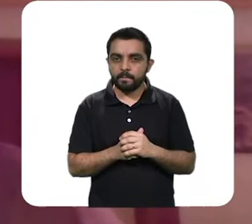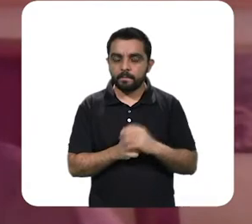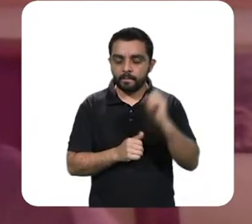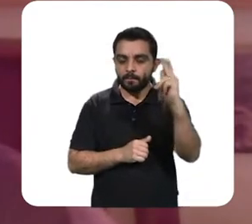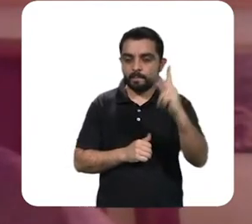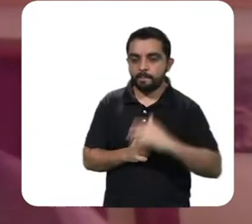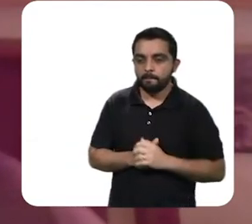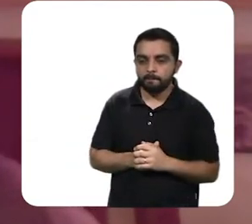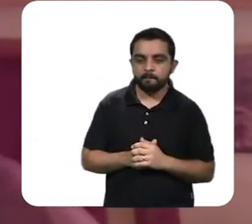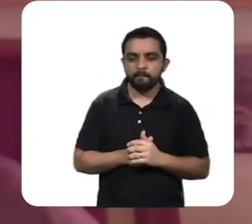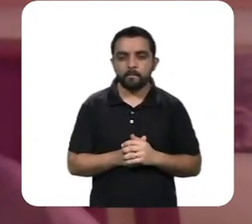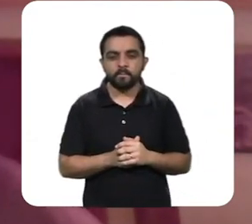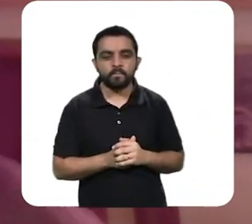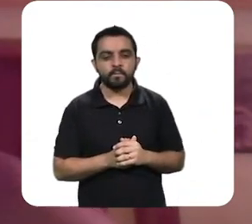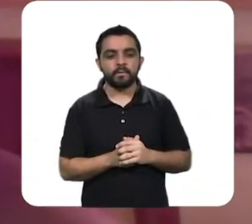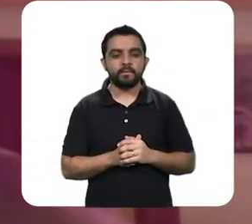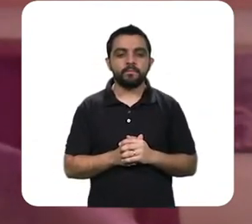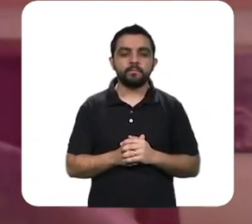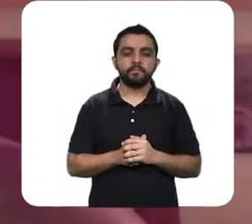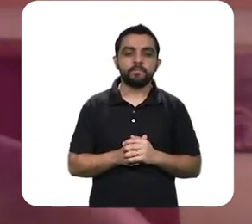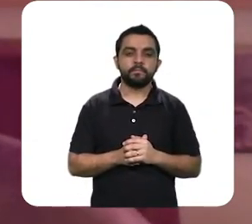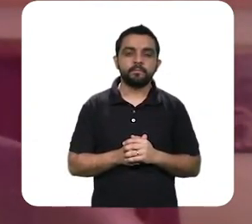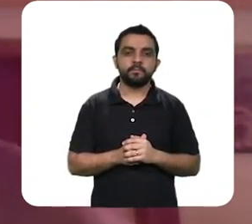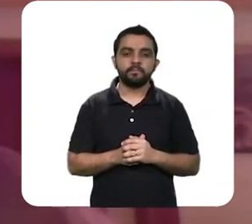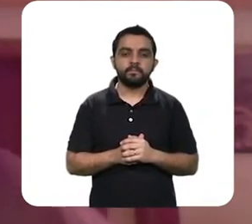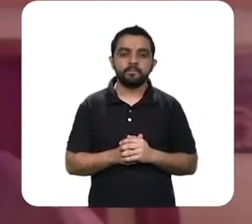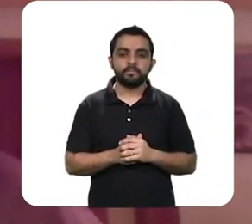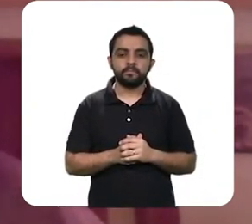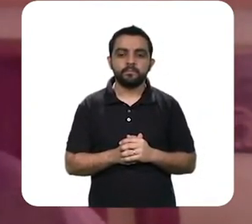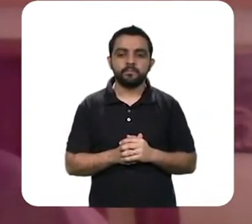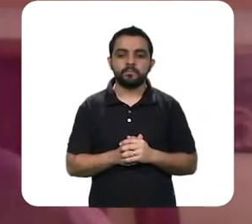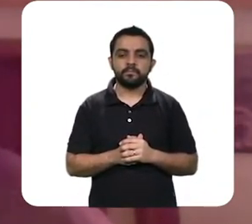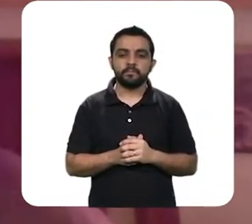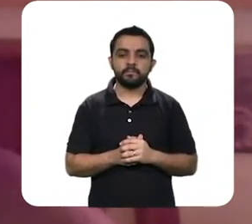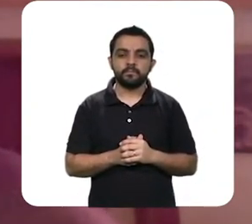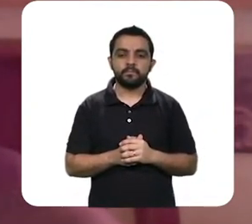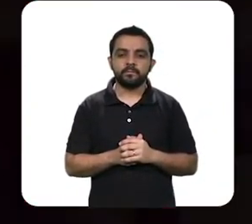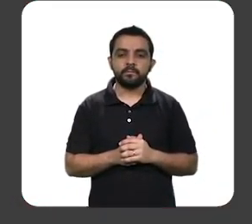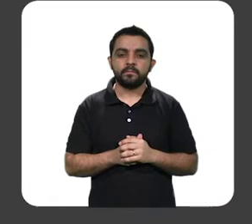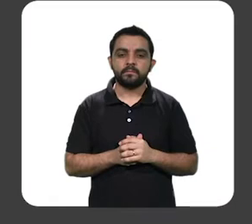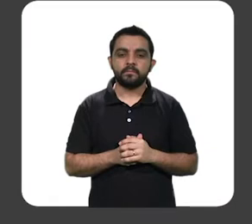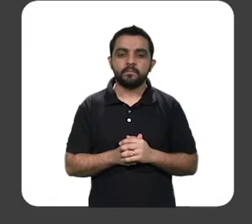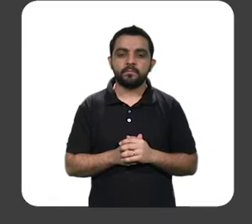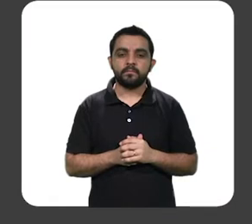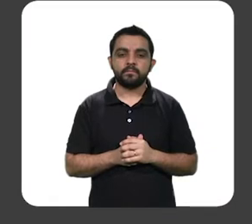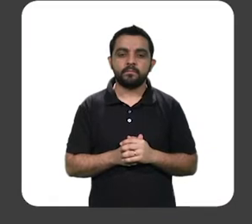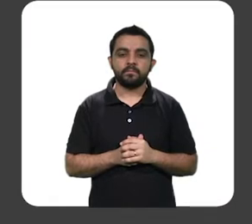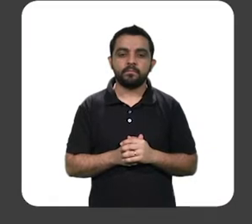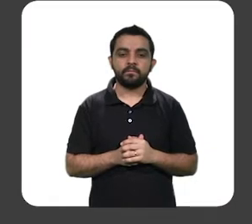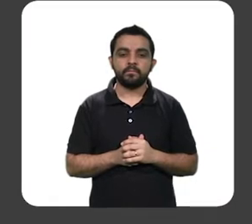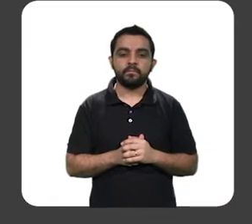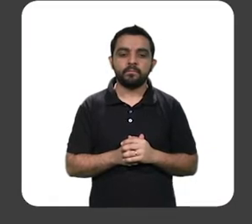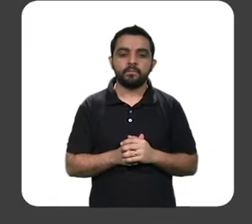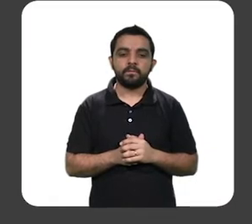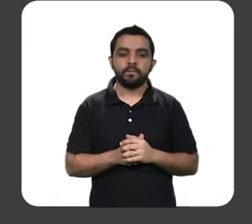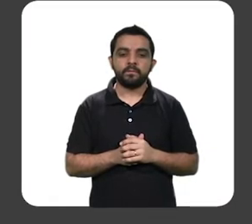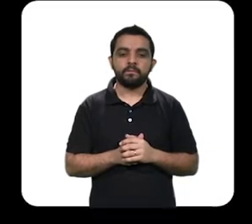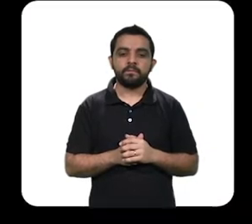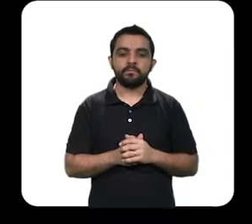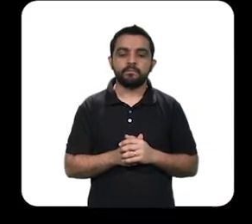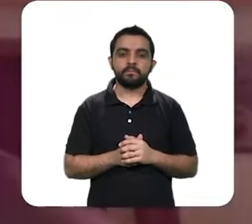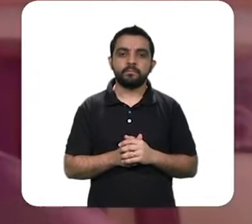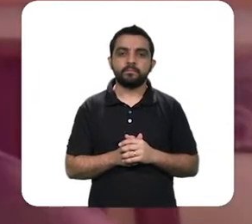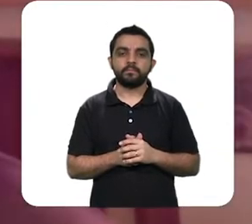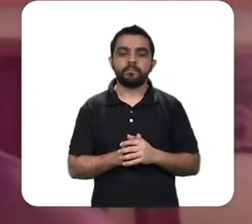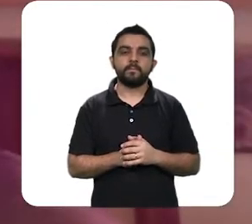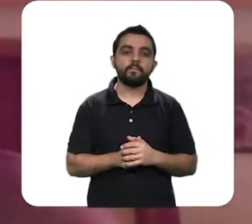Todo mundo está ouvindo? Tá. Estou ouvindo, para poder ficar mais leve a minha banda. Tá, positivo. Se você está me ouvindo, eu vou